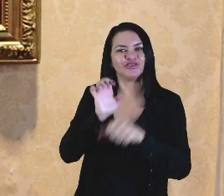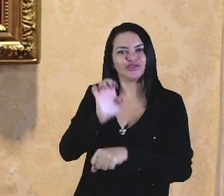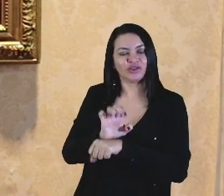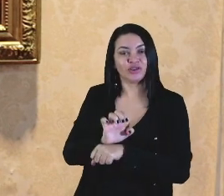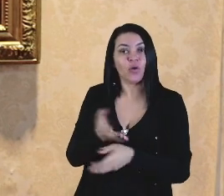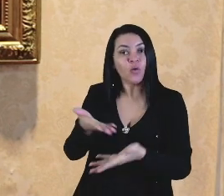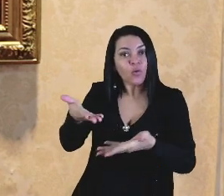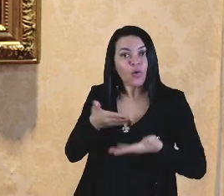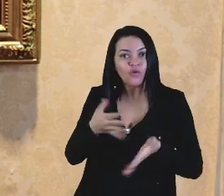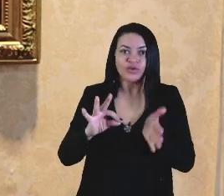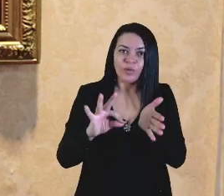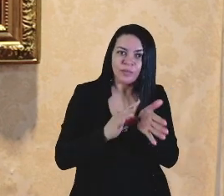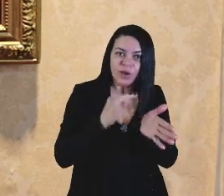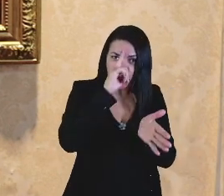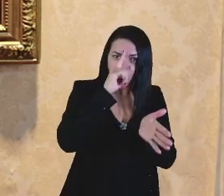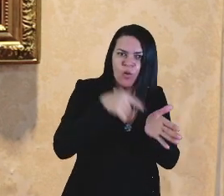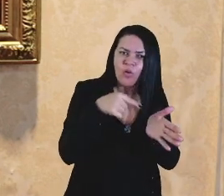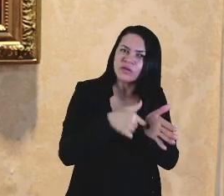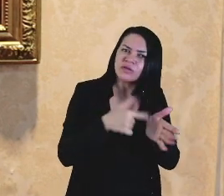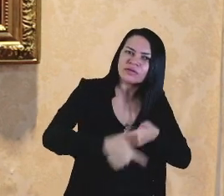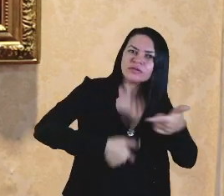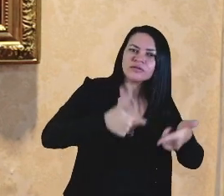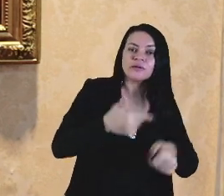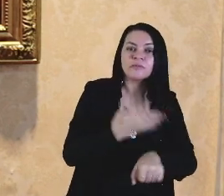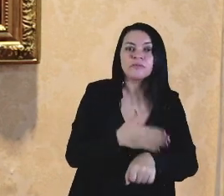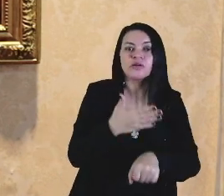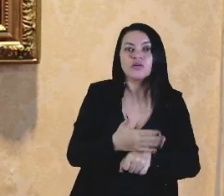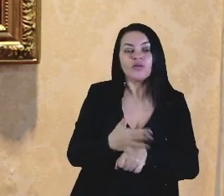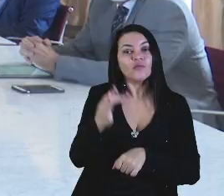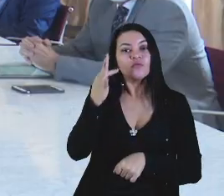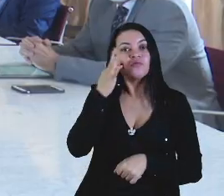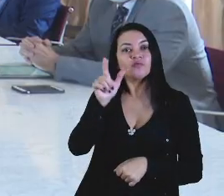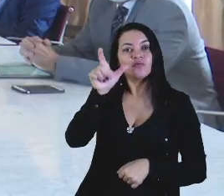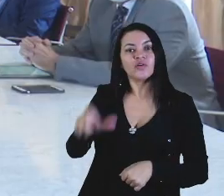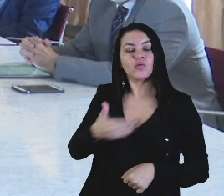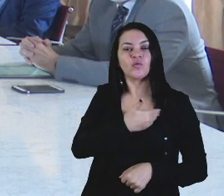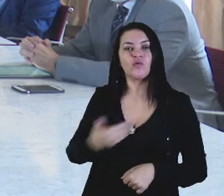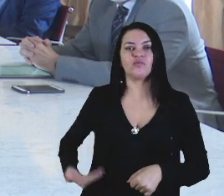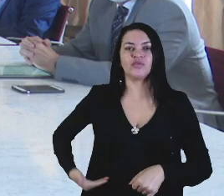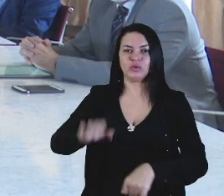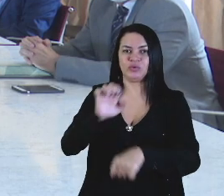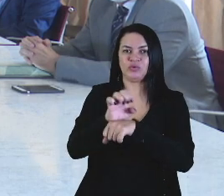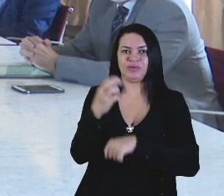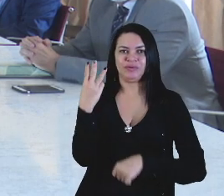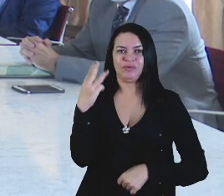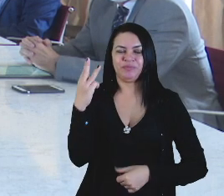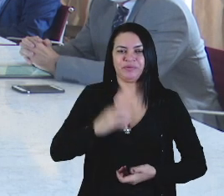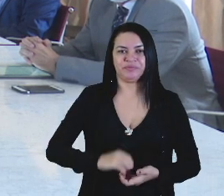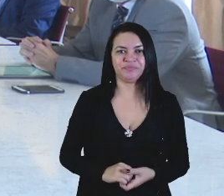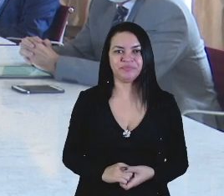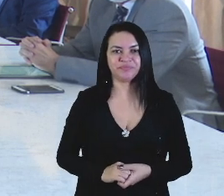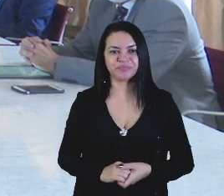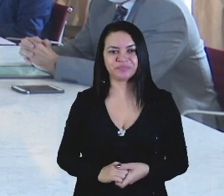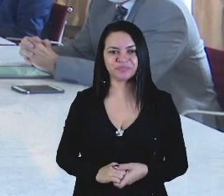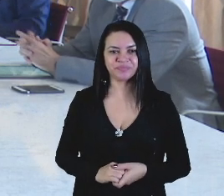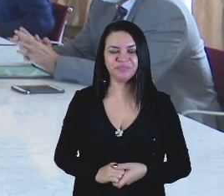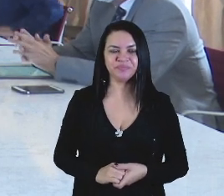para assinar as ordens de serviços o senhor Flávio Dino, governador do estado do Maranhão.